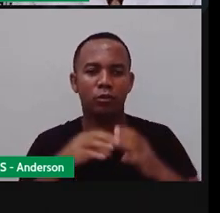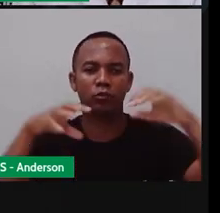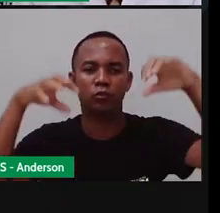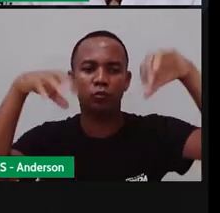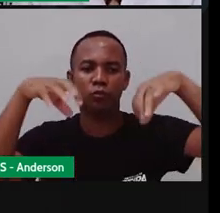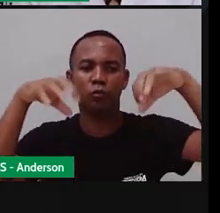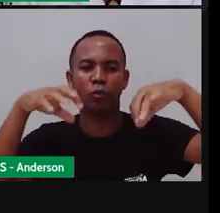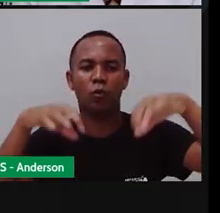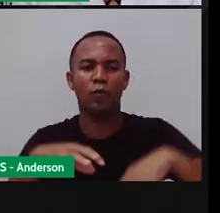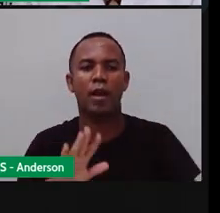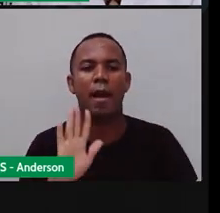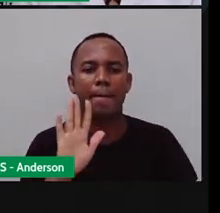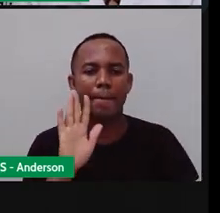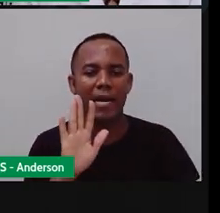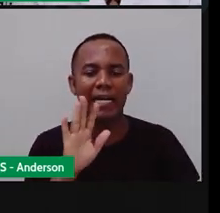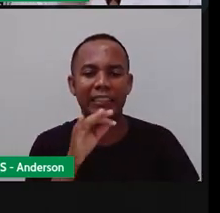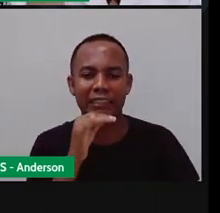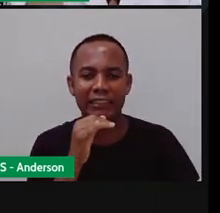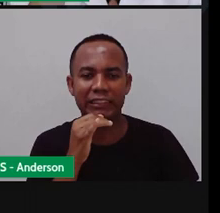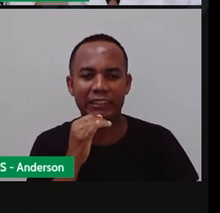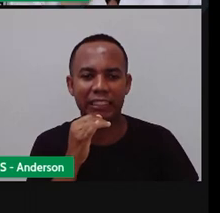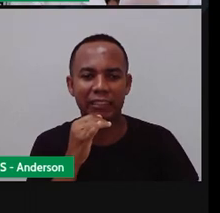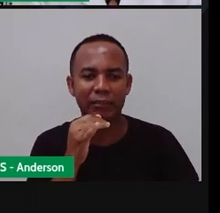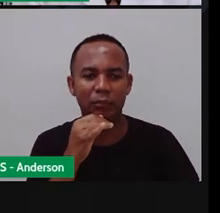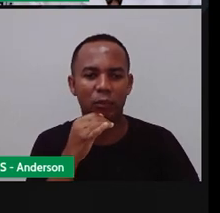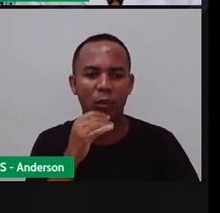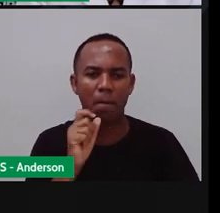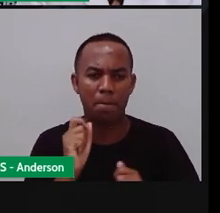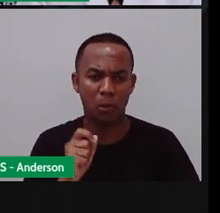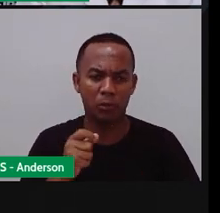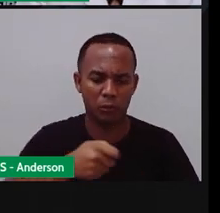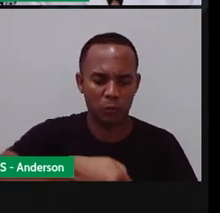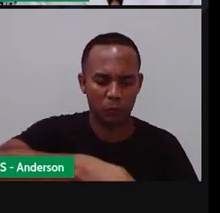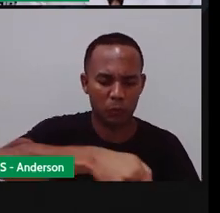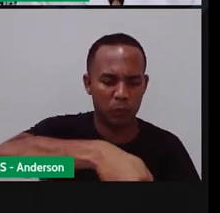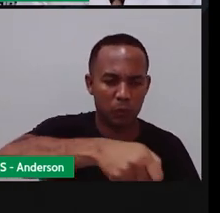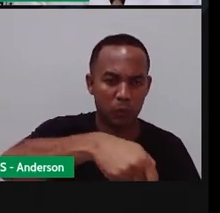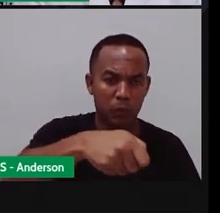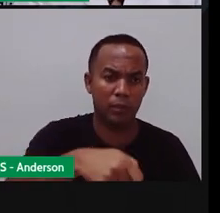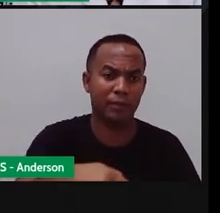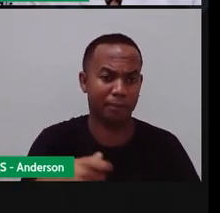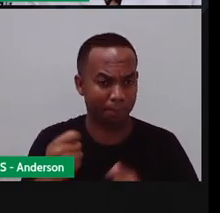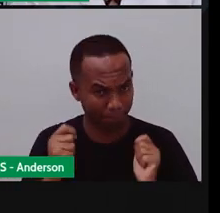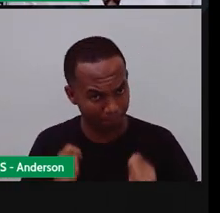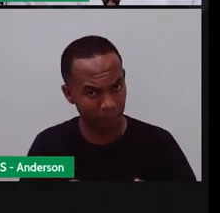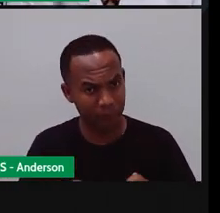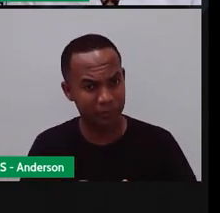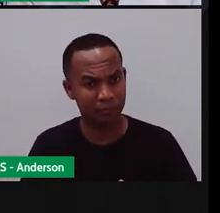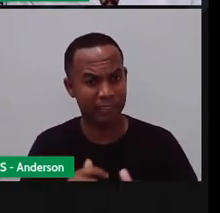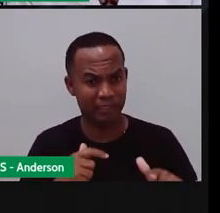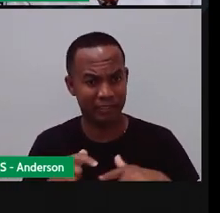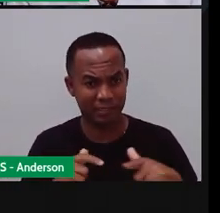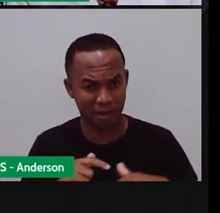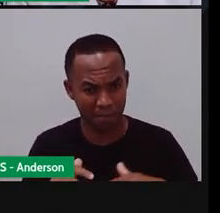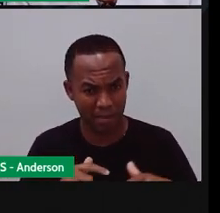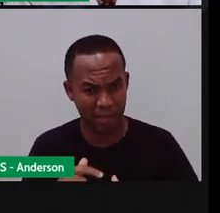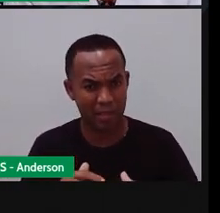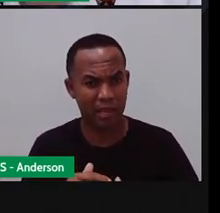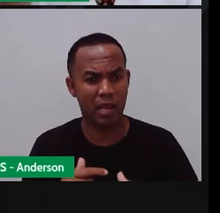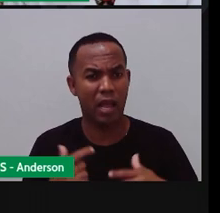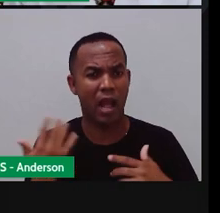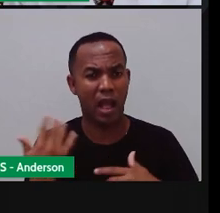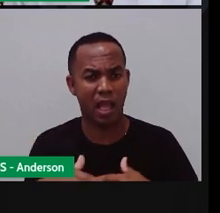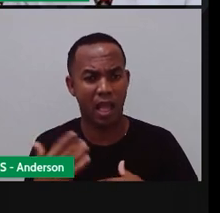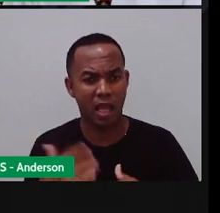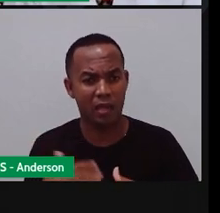mas trabalhar com irrigação não é uma coisa barata não é muito dinheiro então as plantas e os animais eles